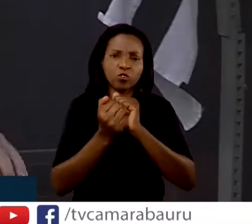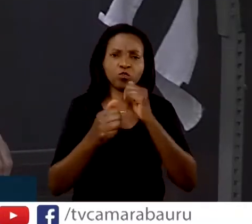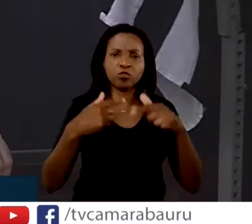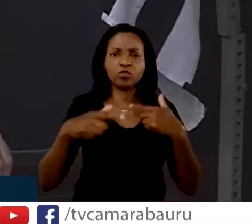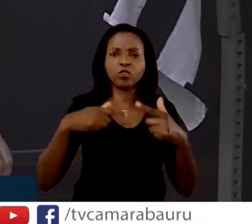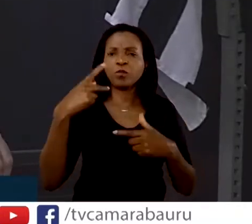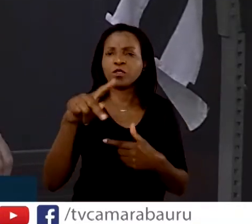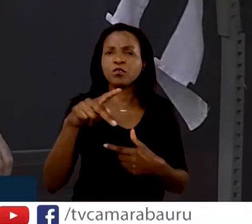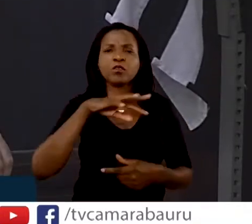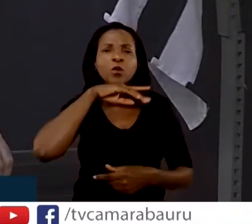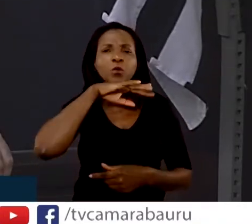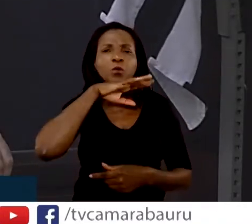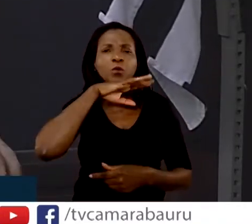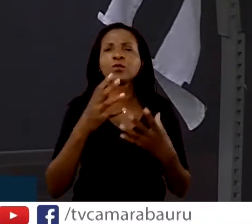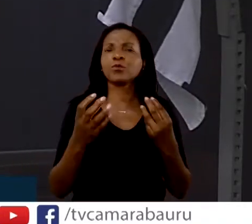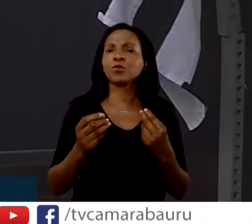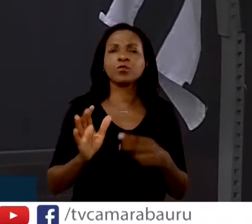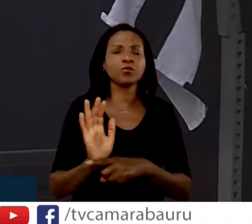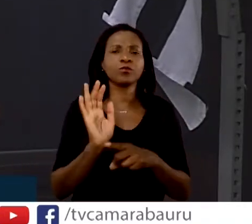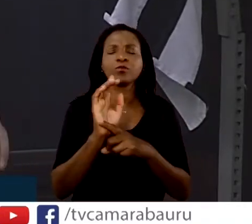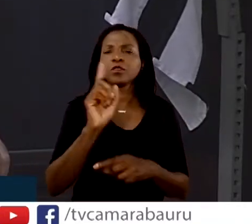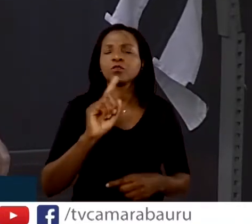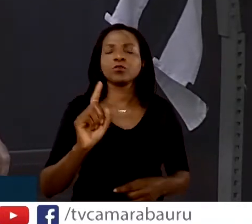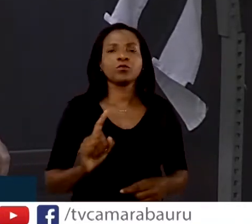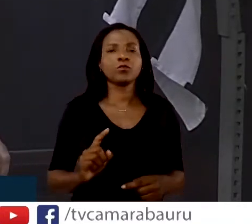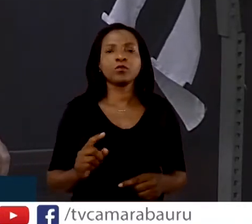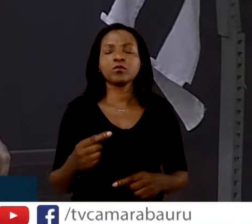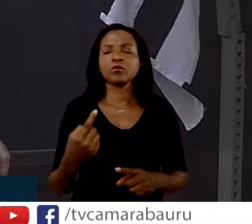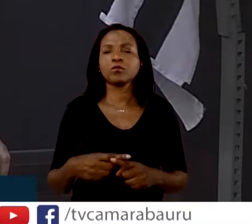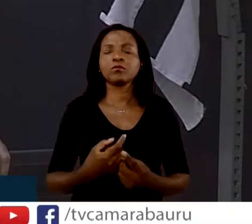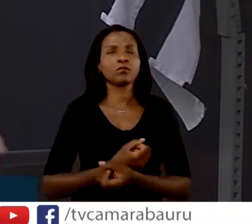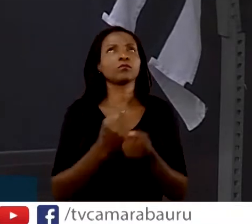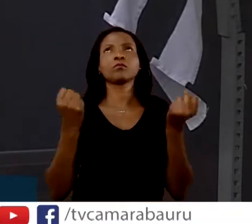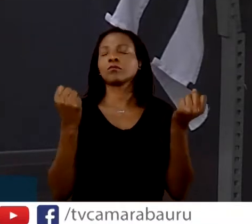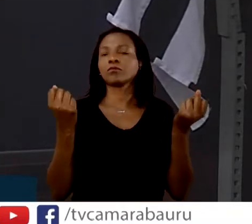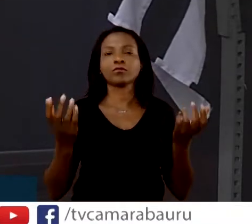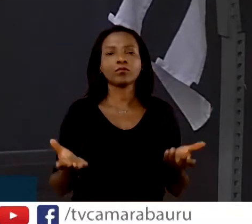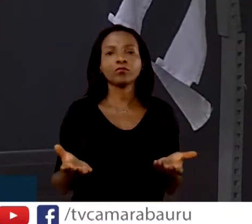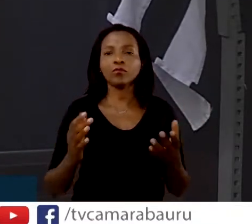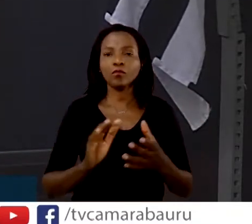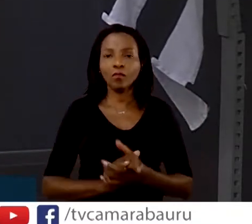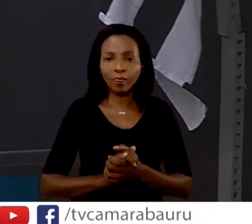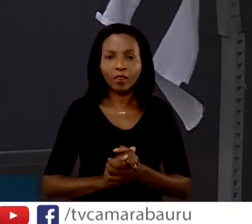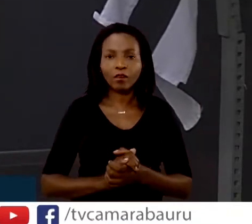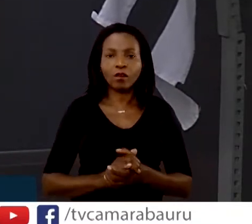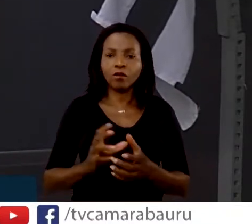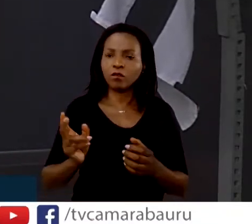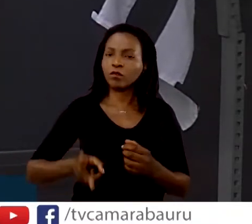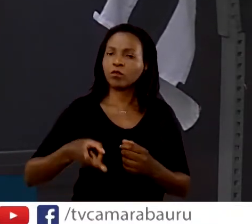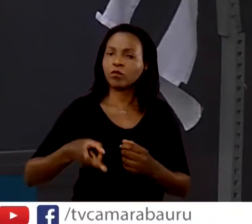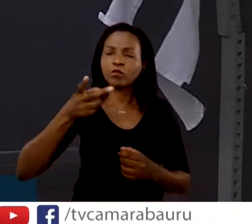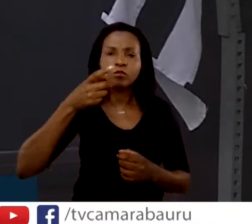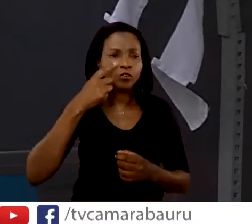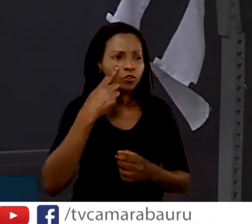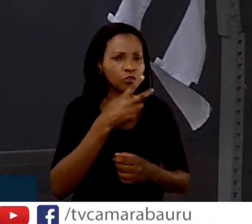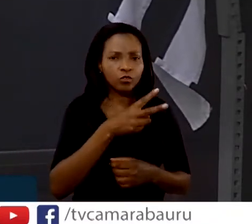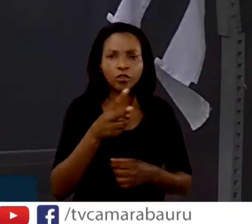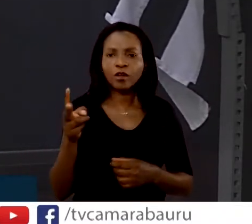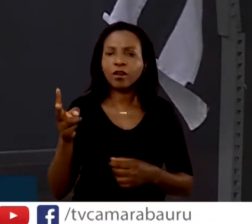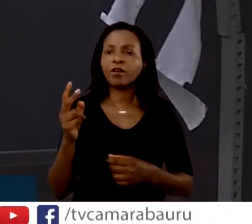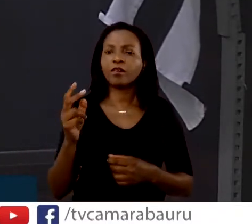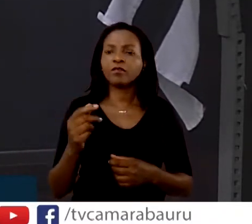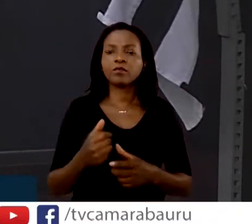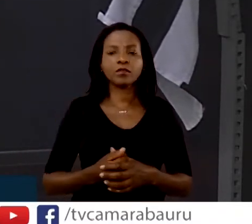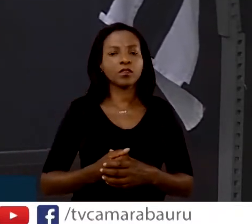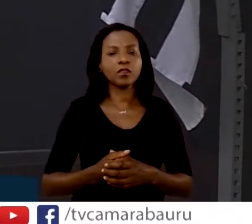orientado. porque não é possível que nós continuamos assistindo isso de camarote e sem realmente abrir a boca.